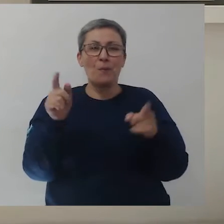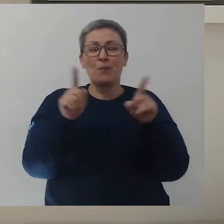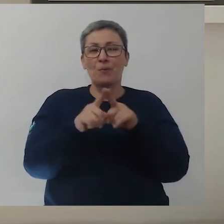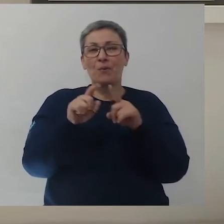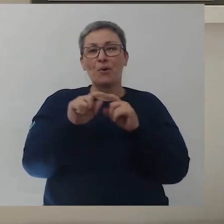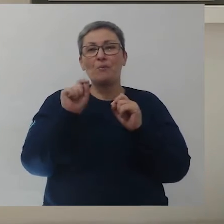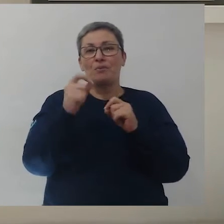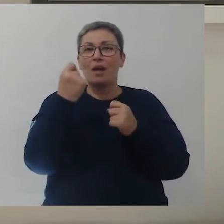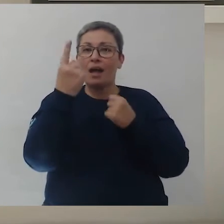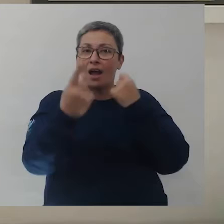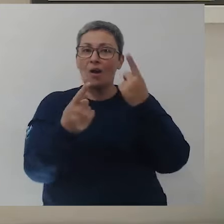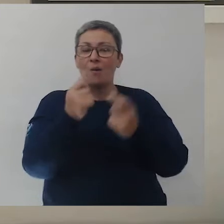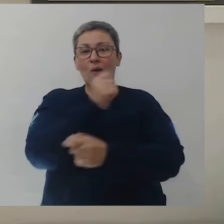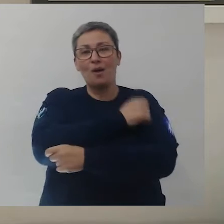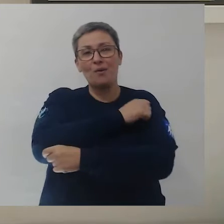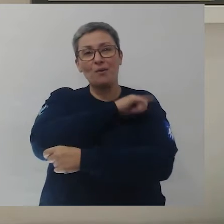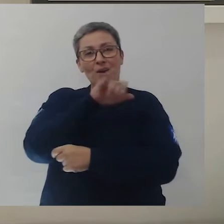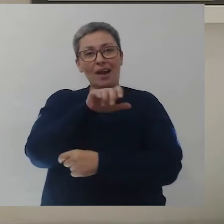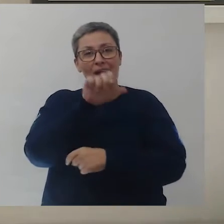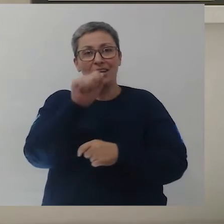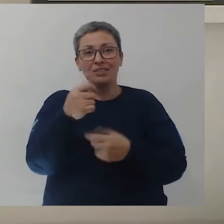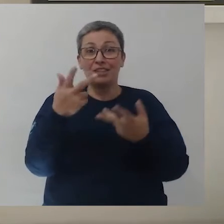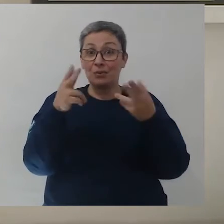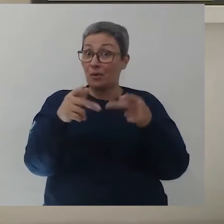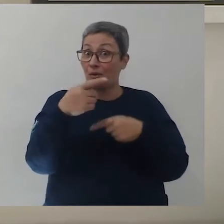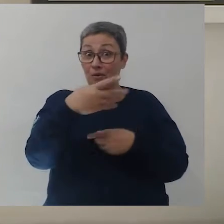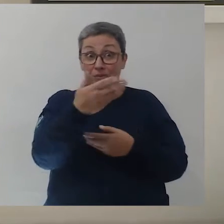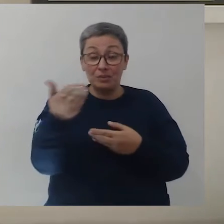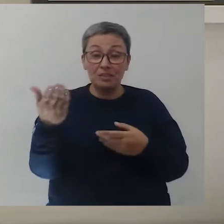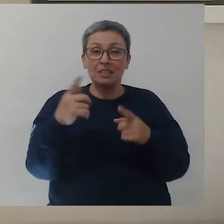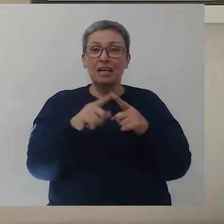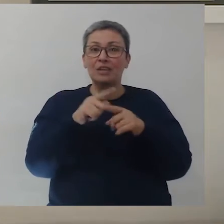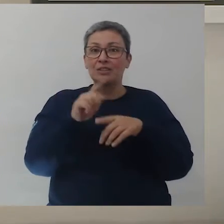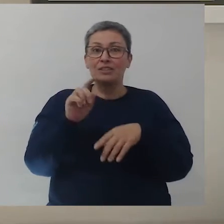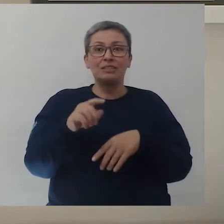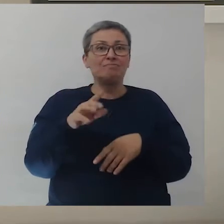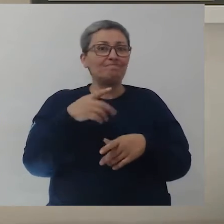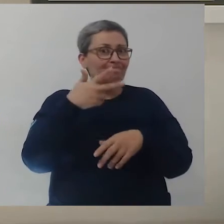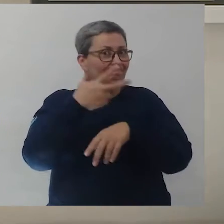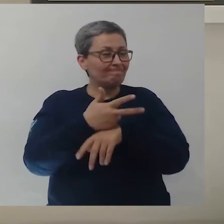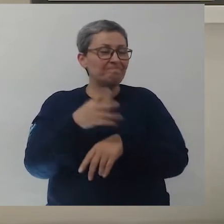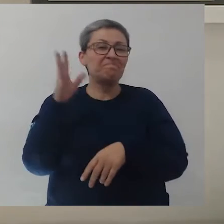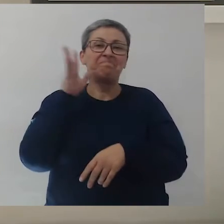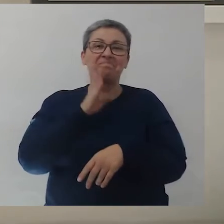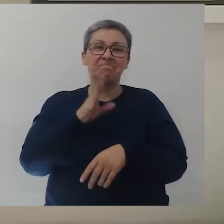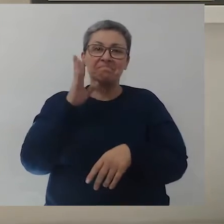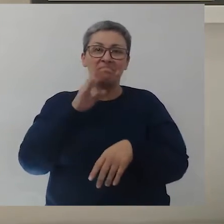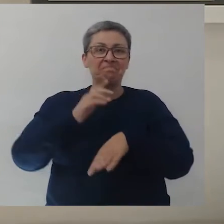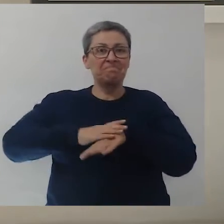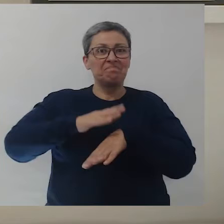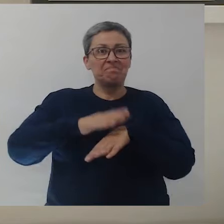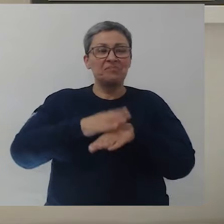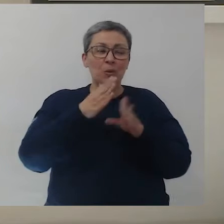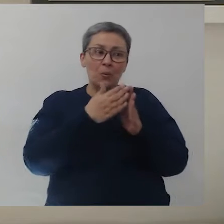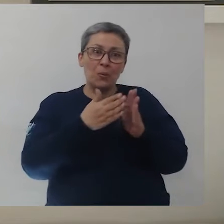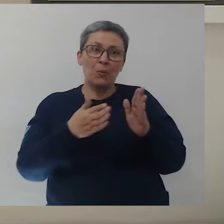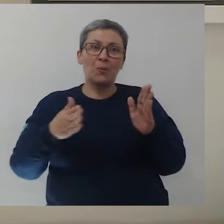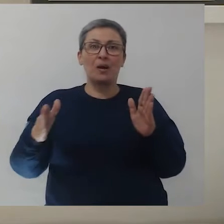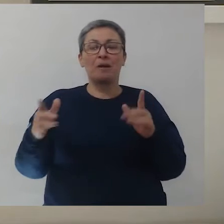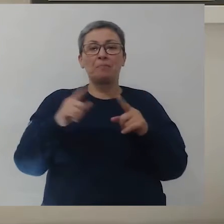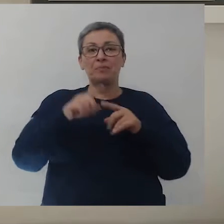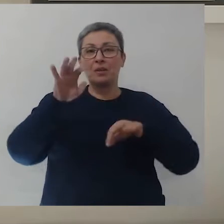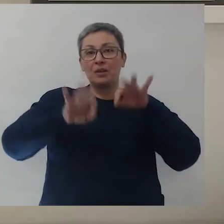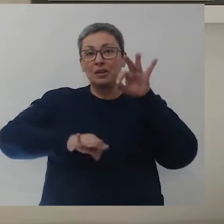sobre alguns alunos e alunas da EJA, assim como vocês. Esse vídeo é bem legal, tá? É um curta que foi realizado durante